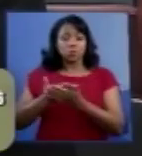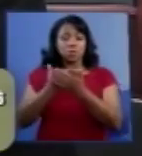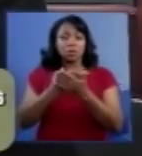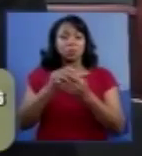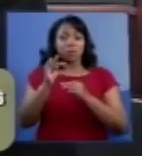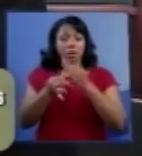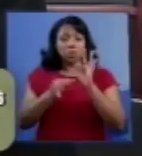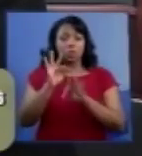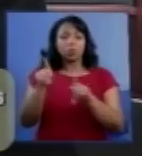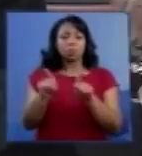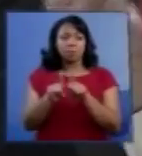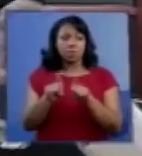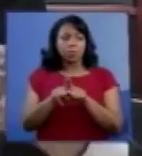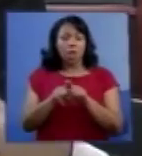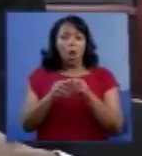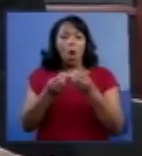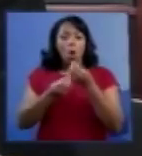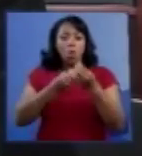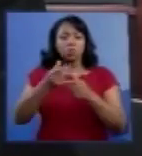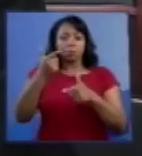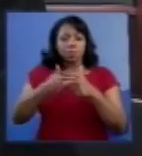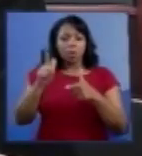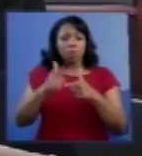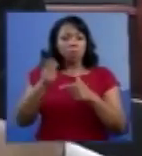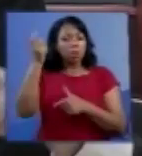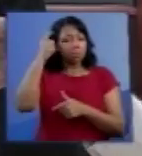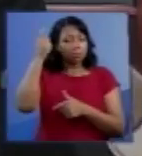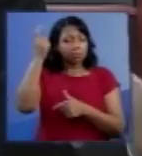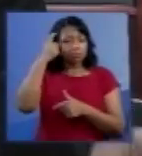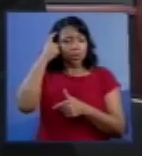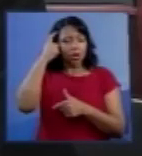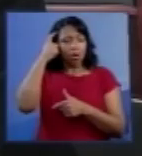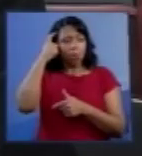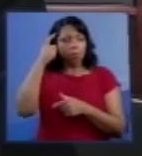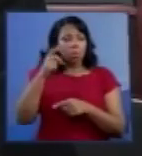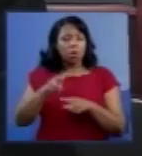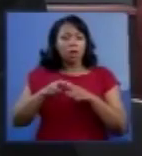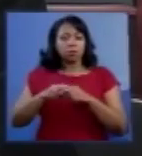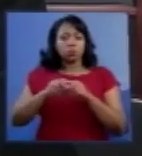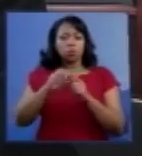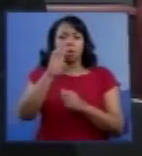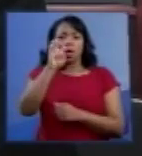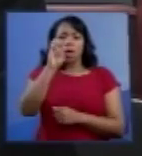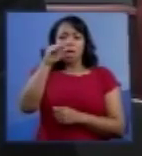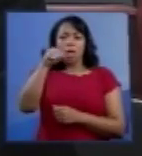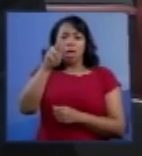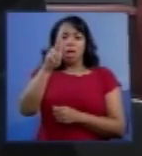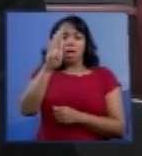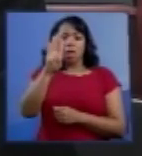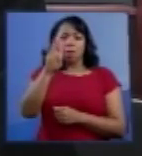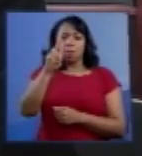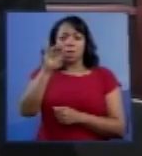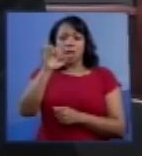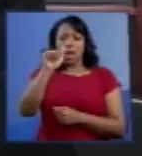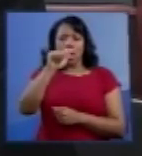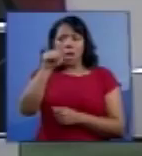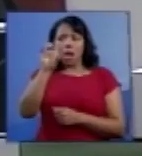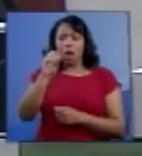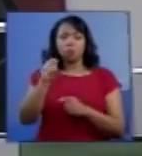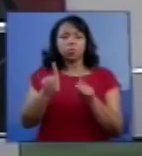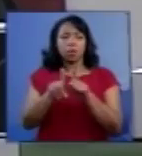de ponta. Como essa anomalia se dá bastante cedo na vida embrionária, um certo grau de